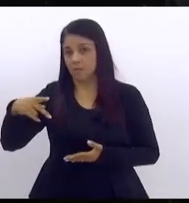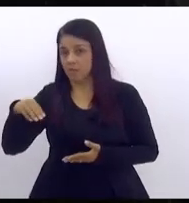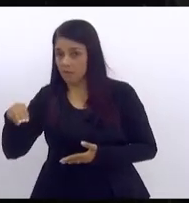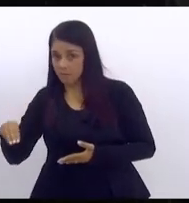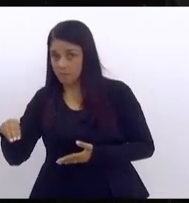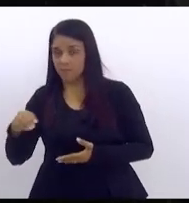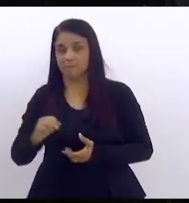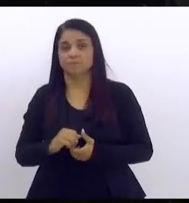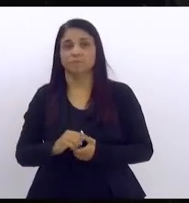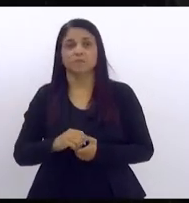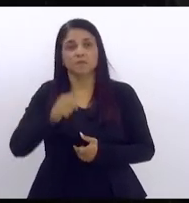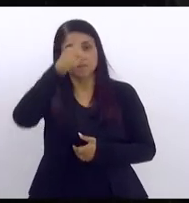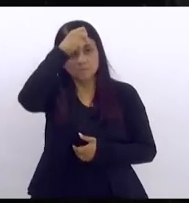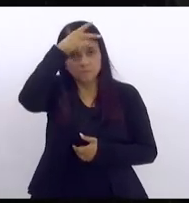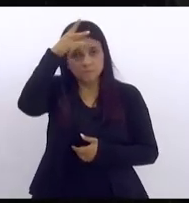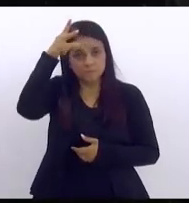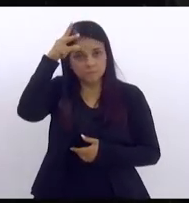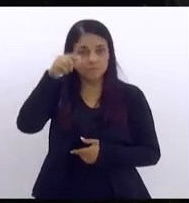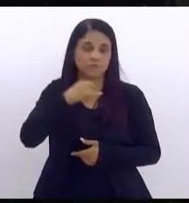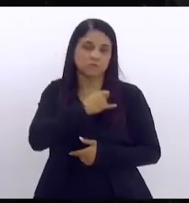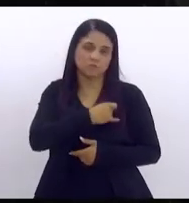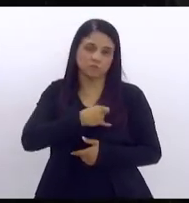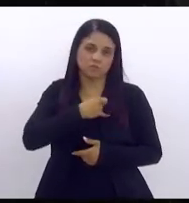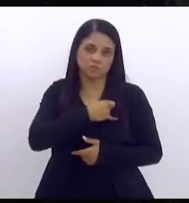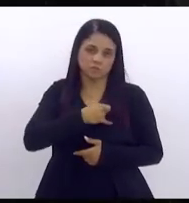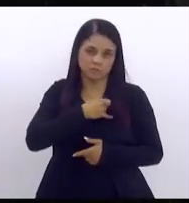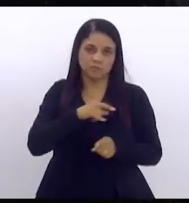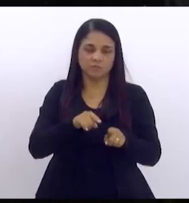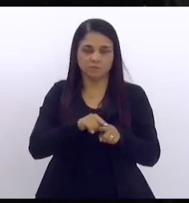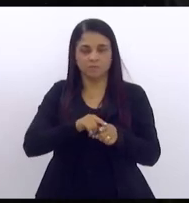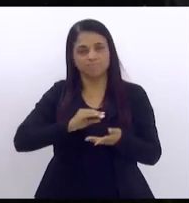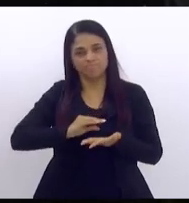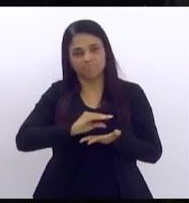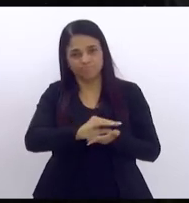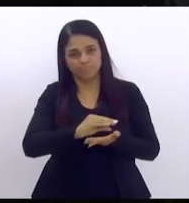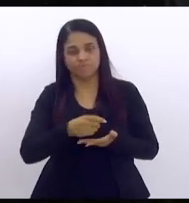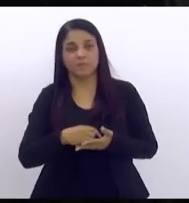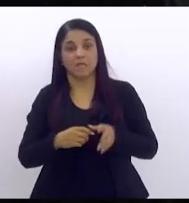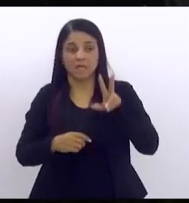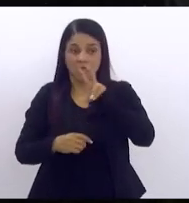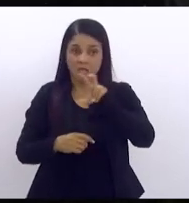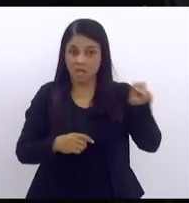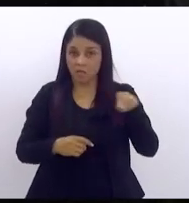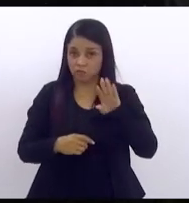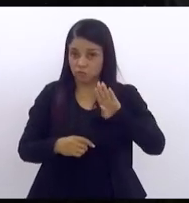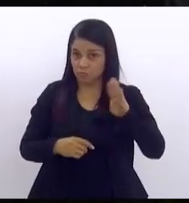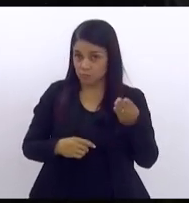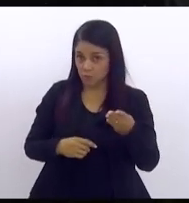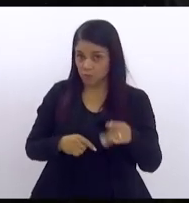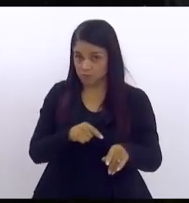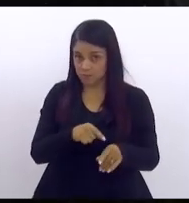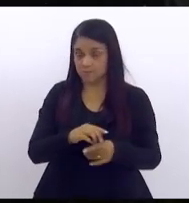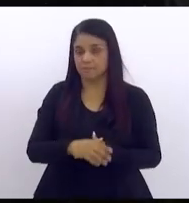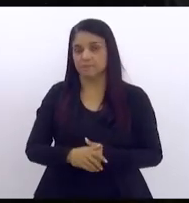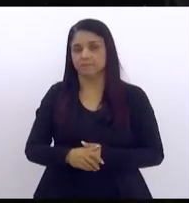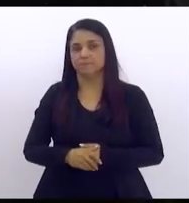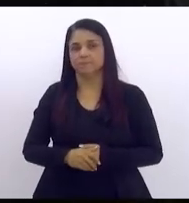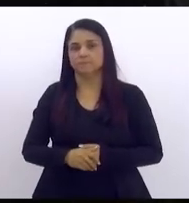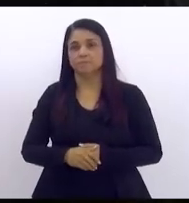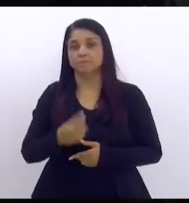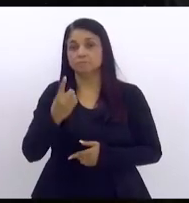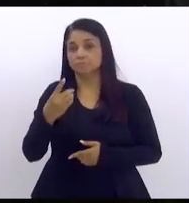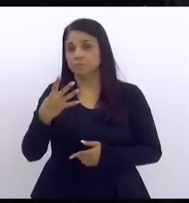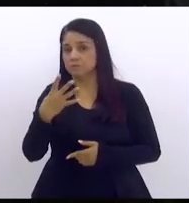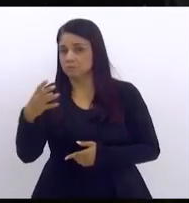para a prefeitura de São João de Miriti inclusive para as prefeituras